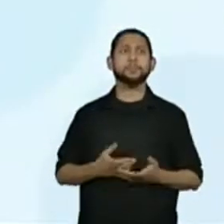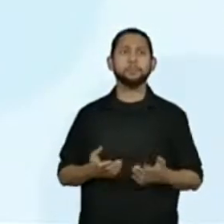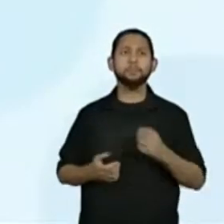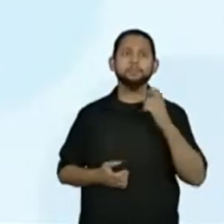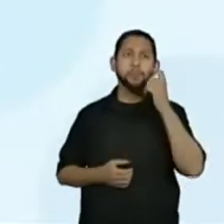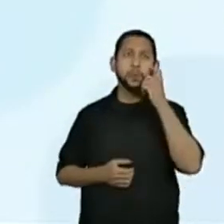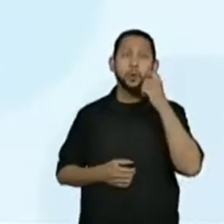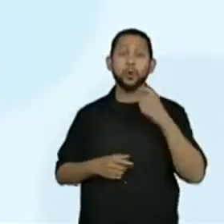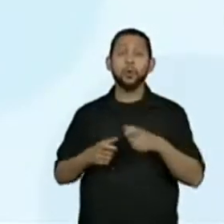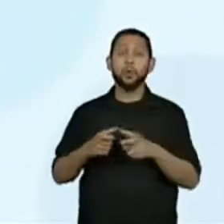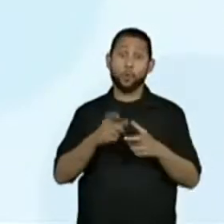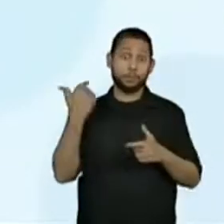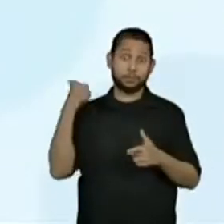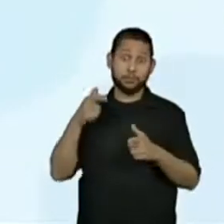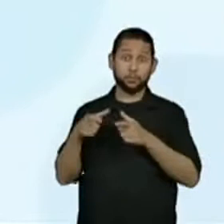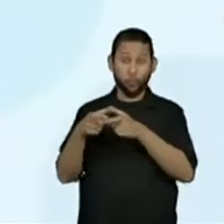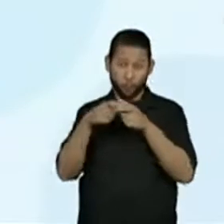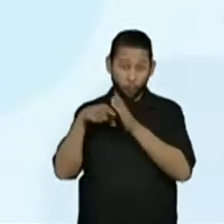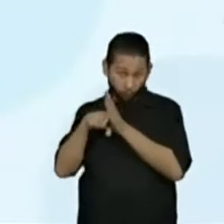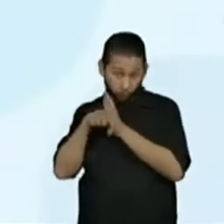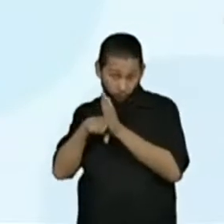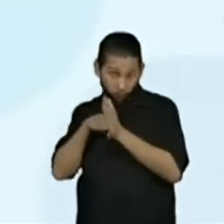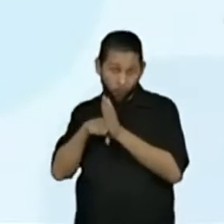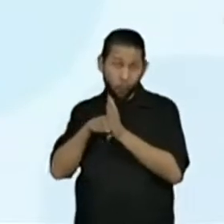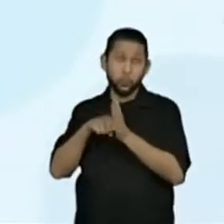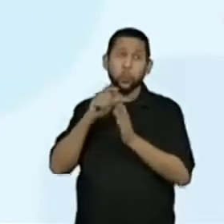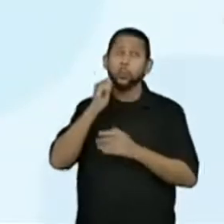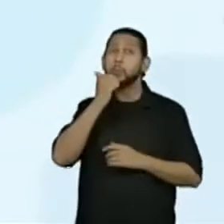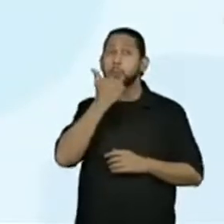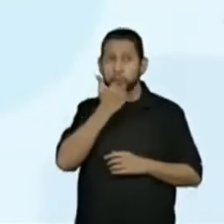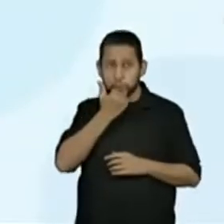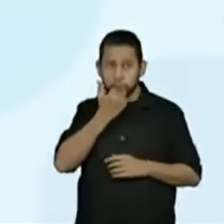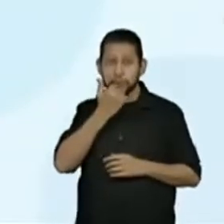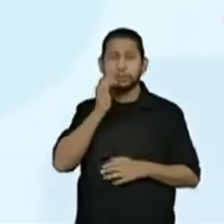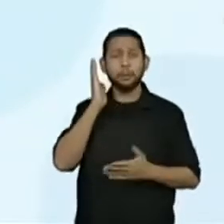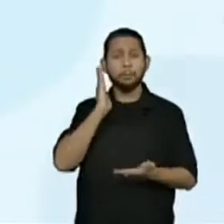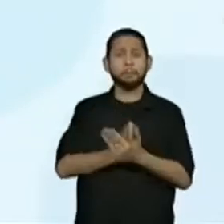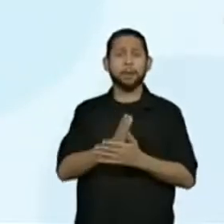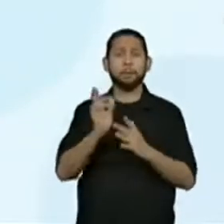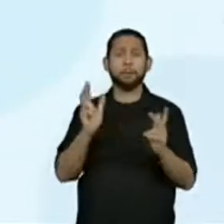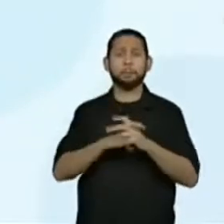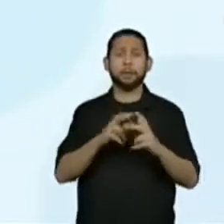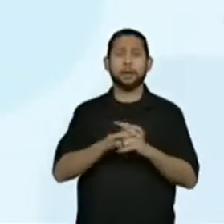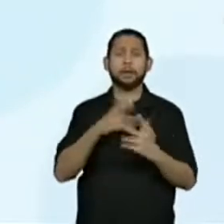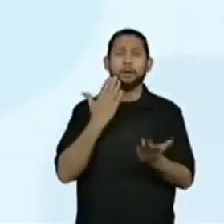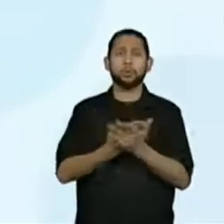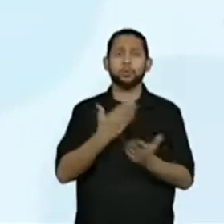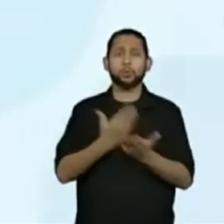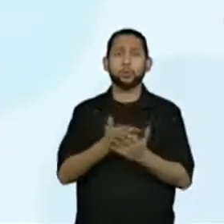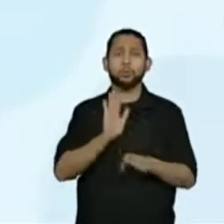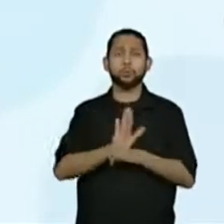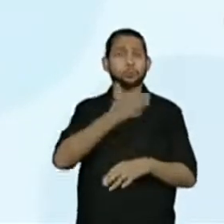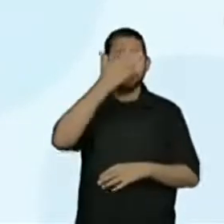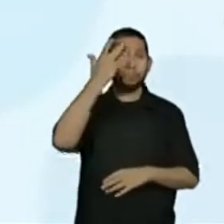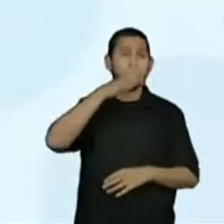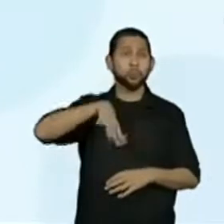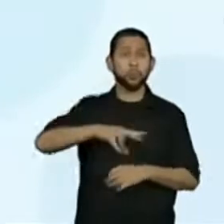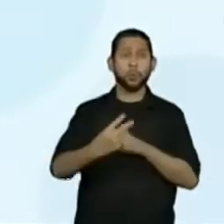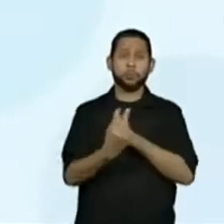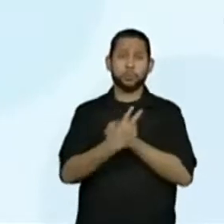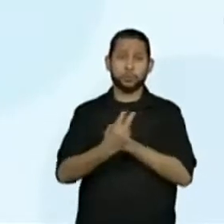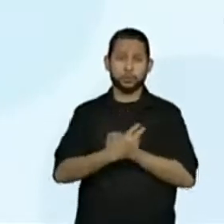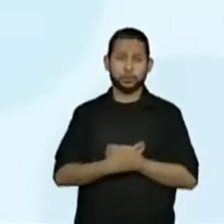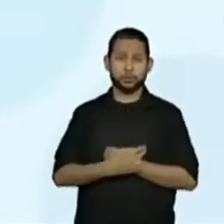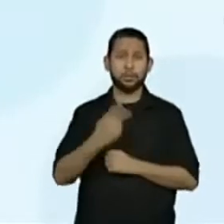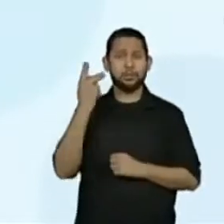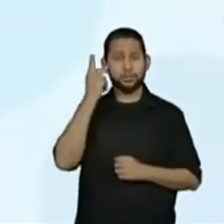Ufólogos, que era a palavra que nós terminamos, com o cientista para de brigar, estuda para ajudar as pessoas a se proteger.